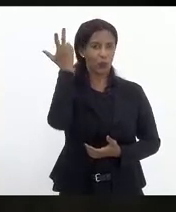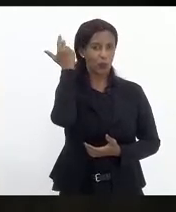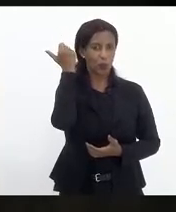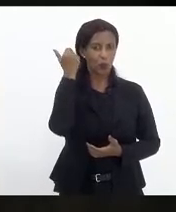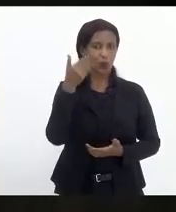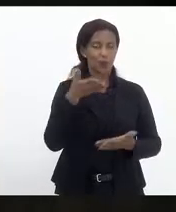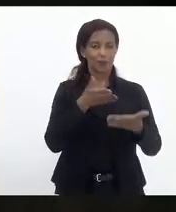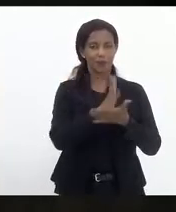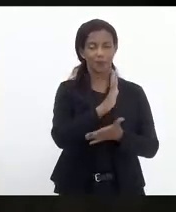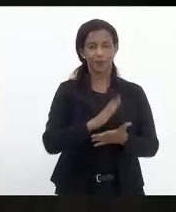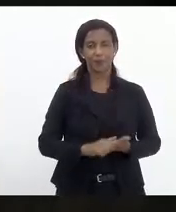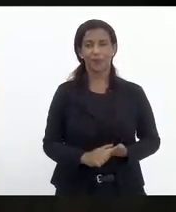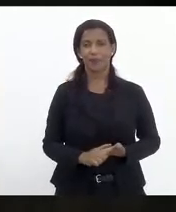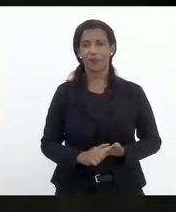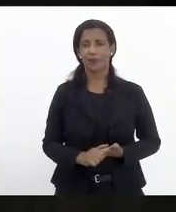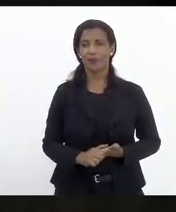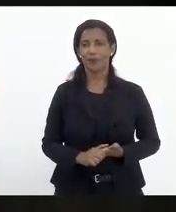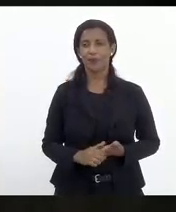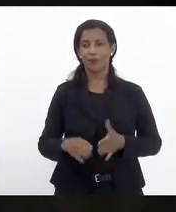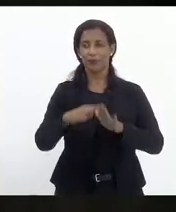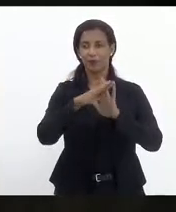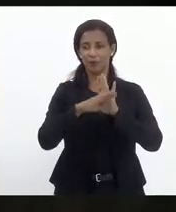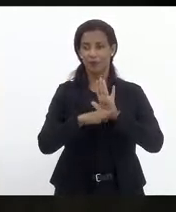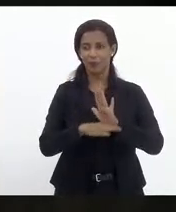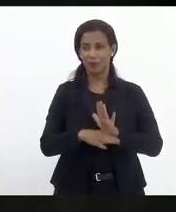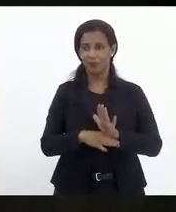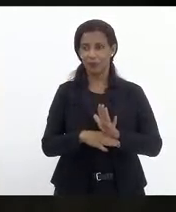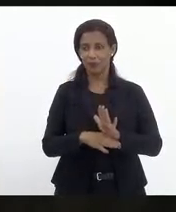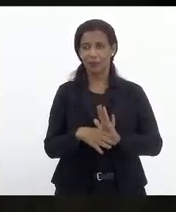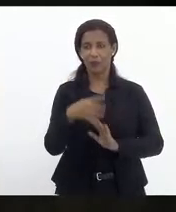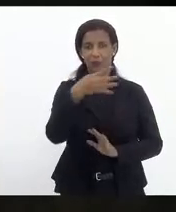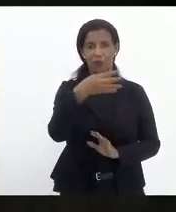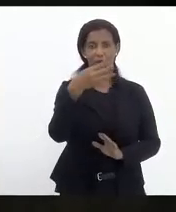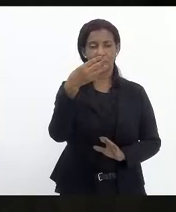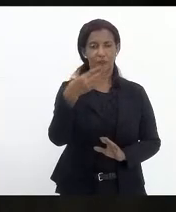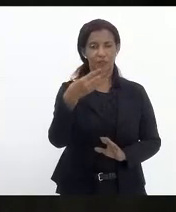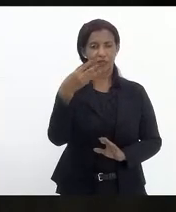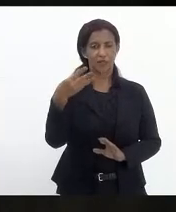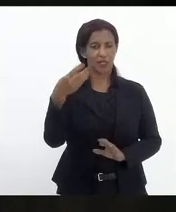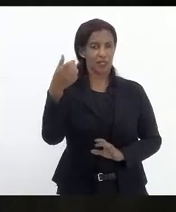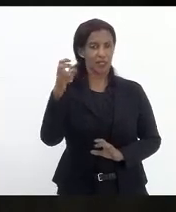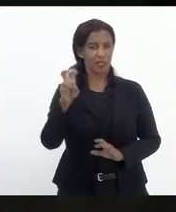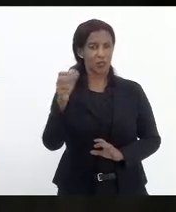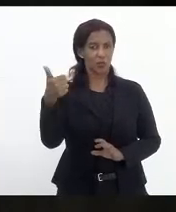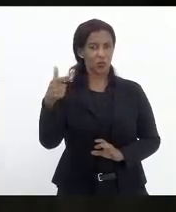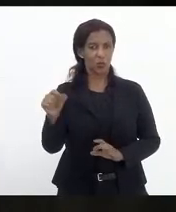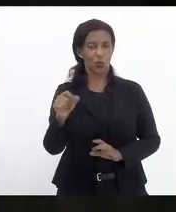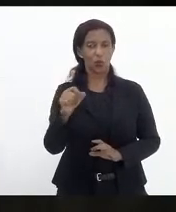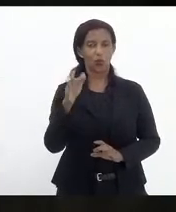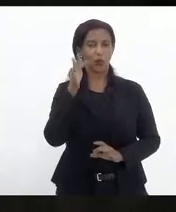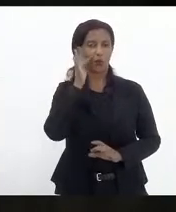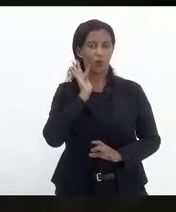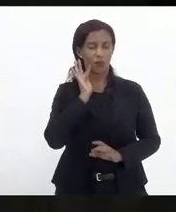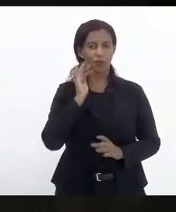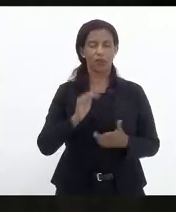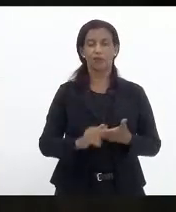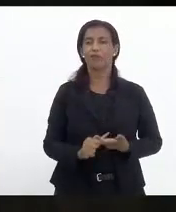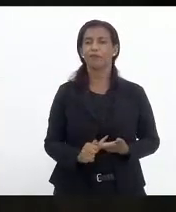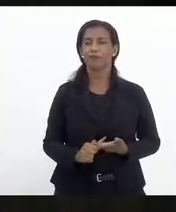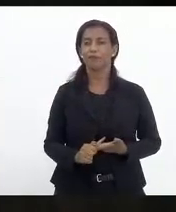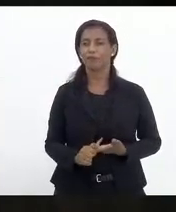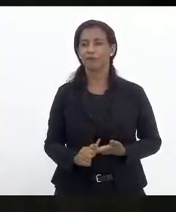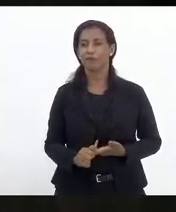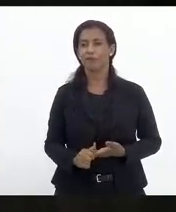aprovam nesse que não estão aprovados requer a inclusão na ordem do dito projeto de lei 4335 de 18 Deputado Flávio Serafim Os senhores que aprovam nesse que não estão